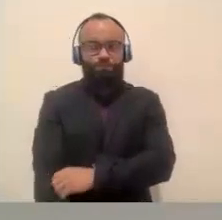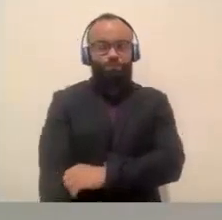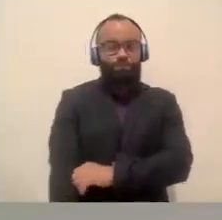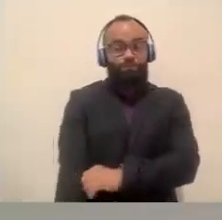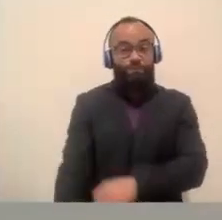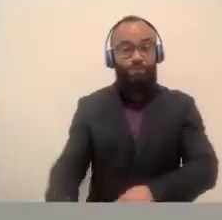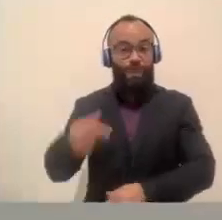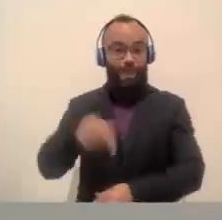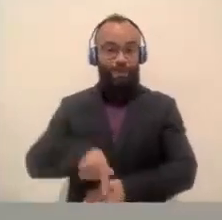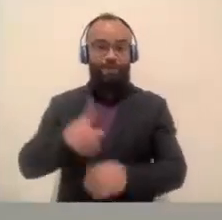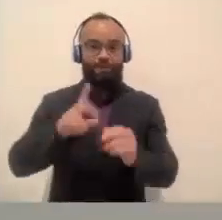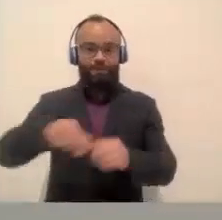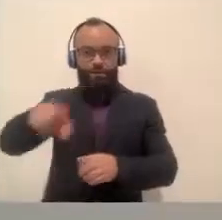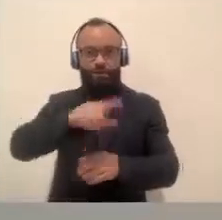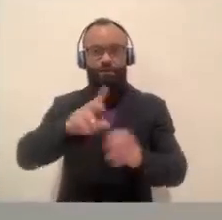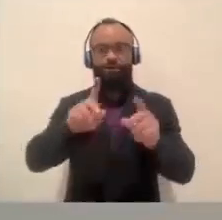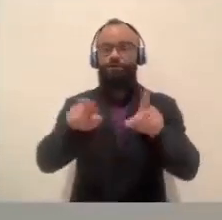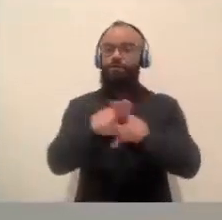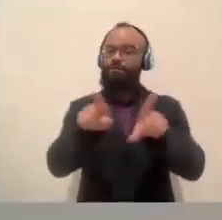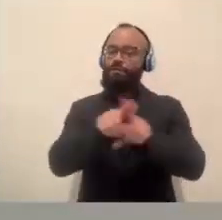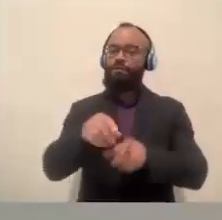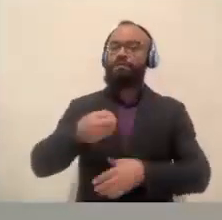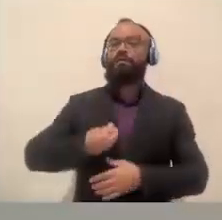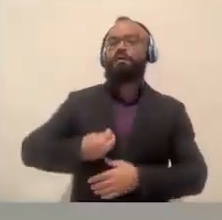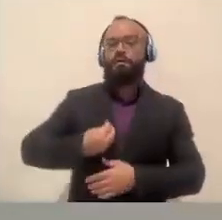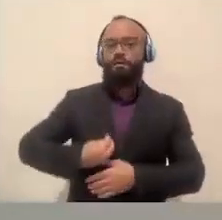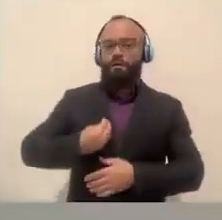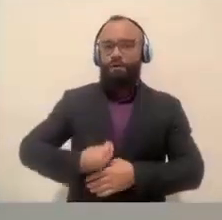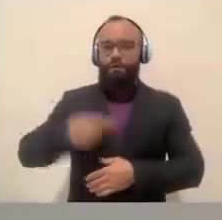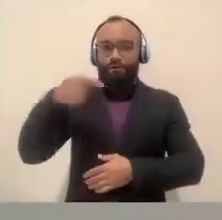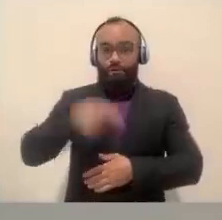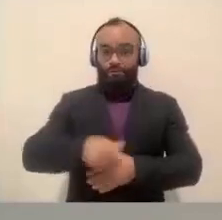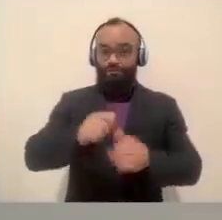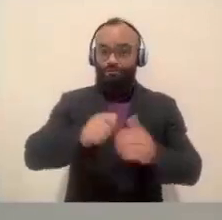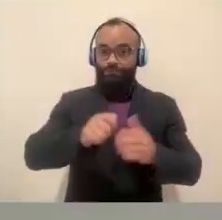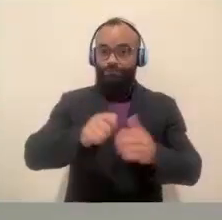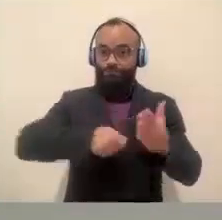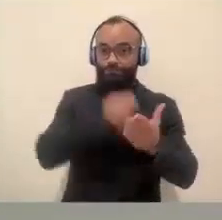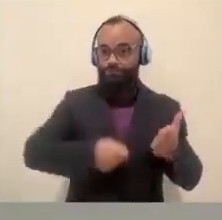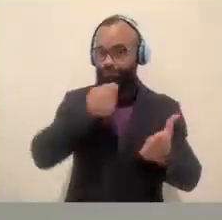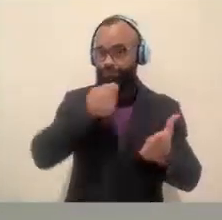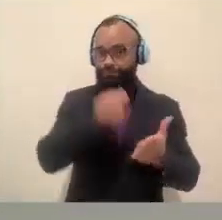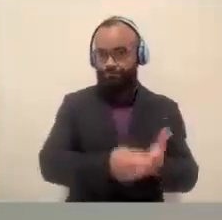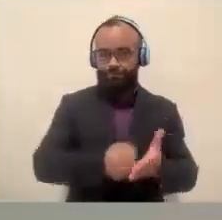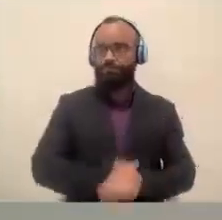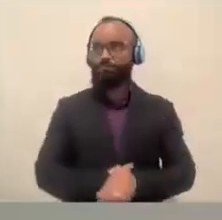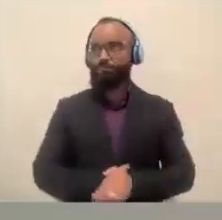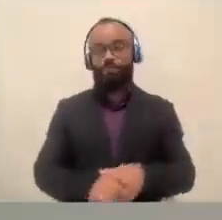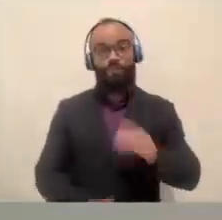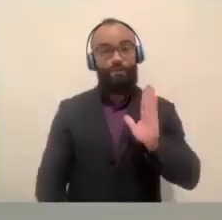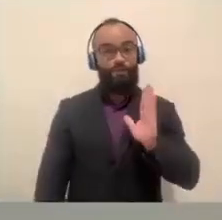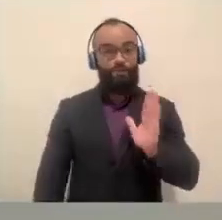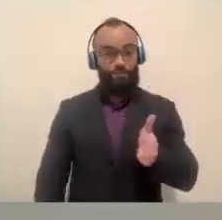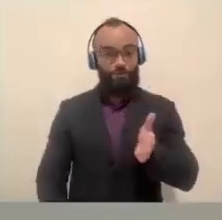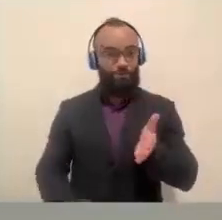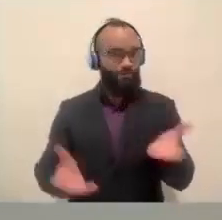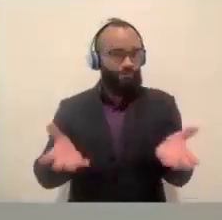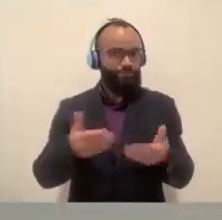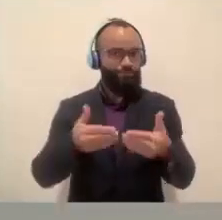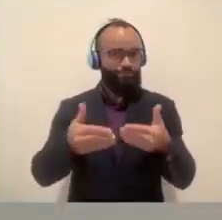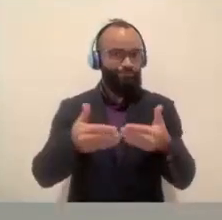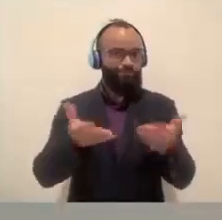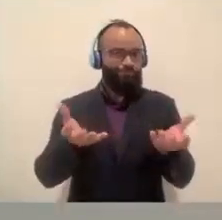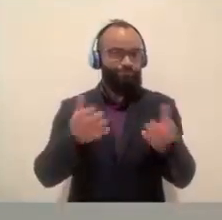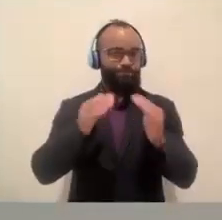agradecer também pela sua participação nessa luta. Eu já quero pedir desde já, até porque é uma